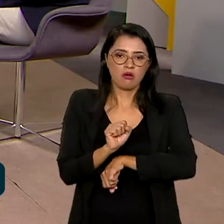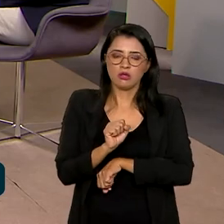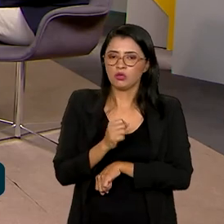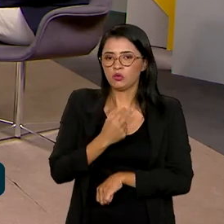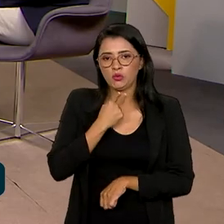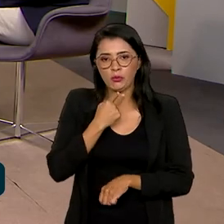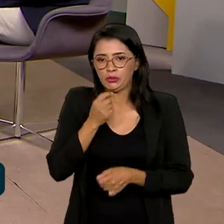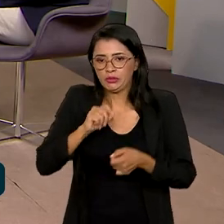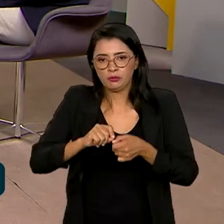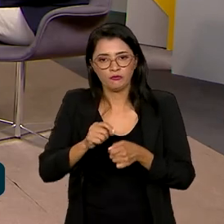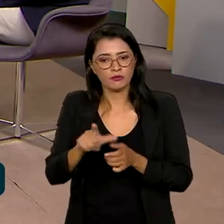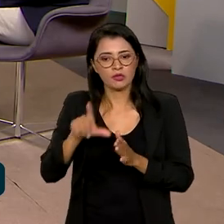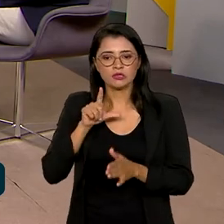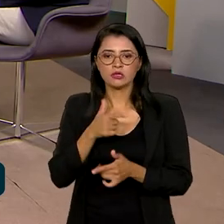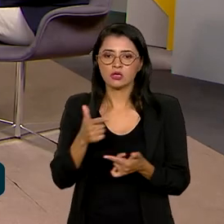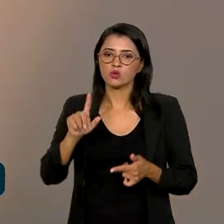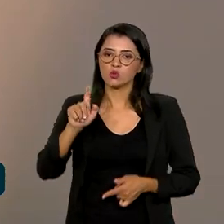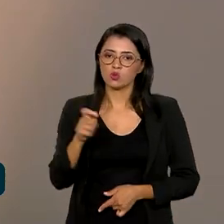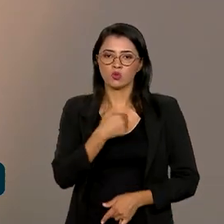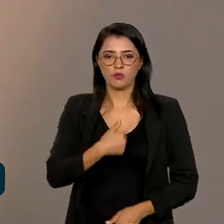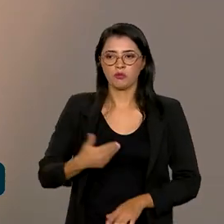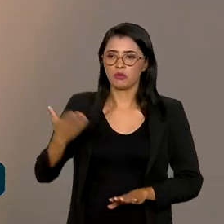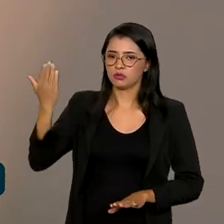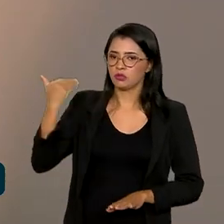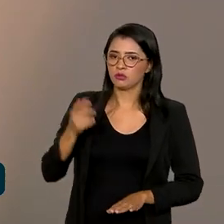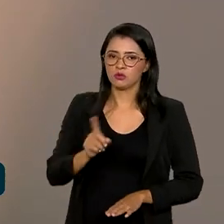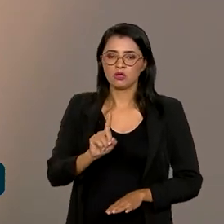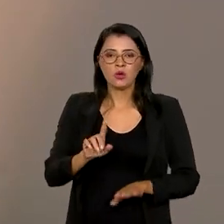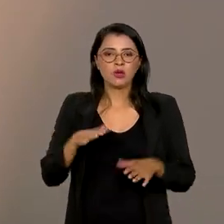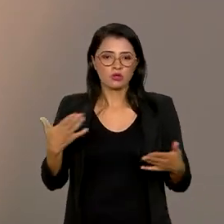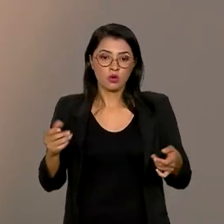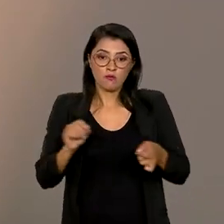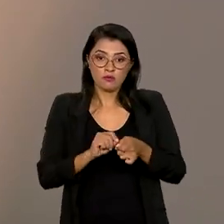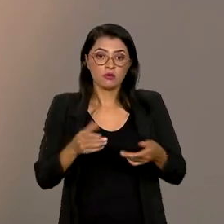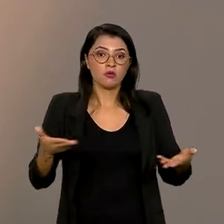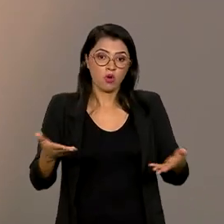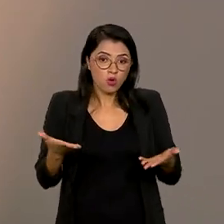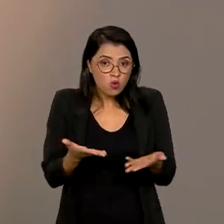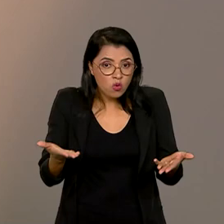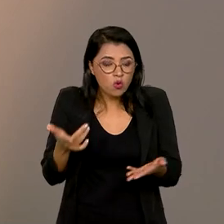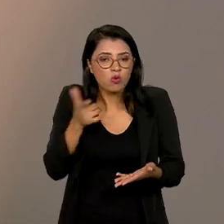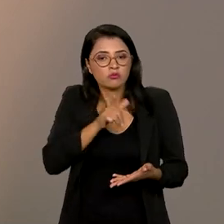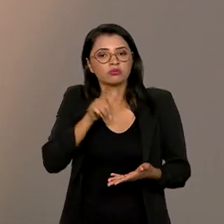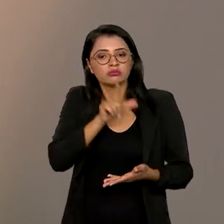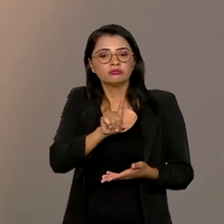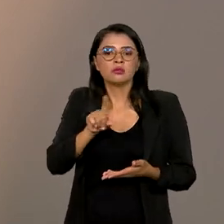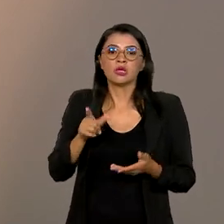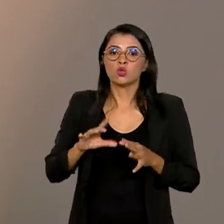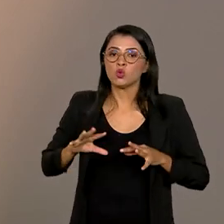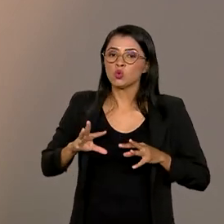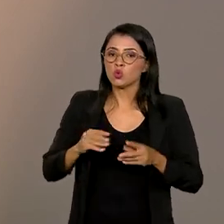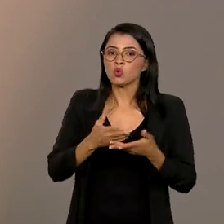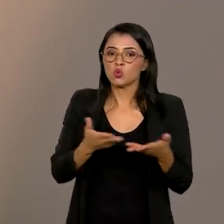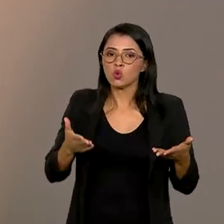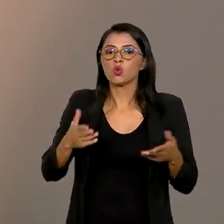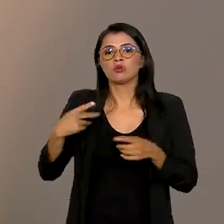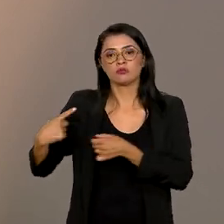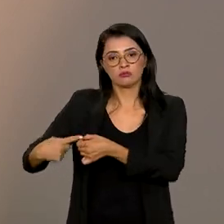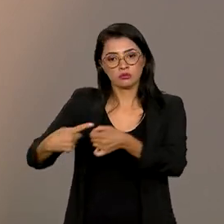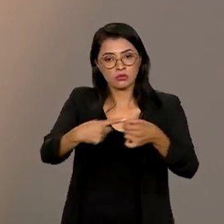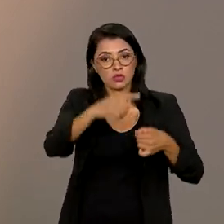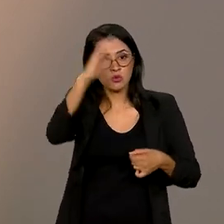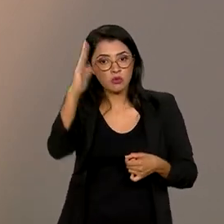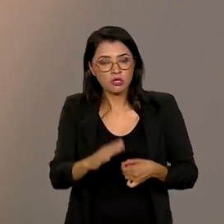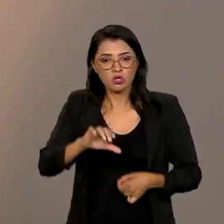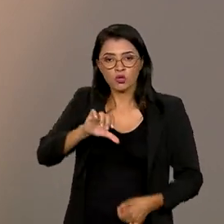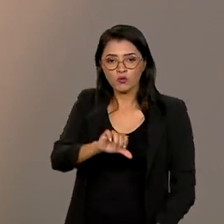executar no governo passado. Então, executamos agora, chegando para todas as cidades do Brasil,